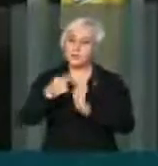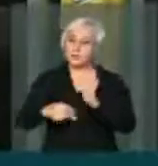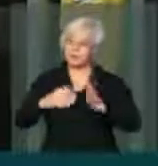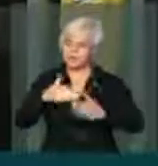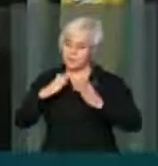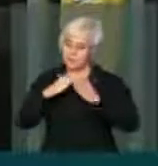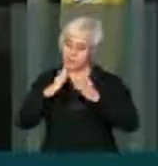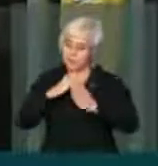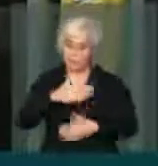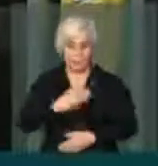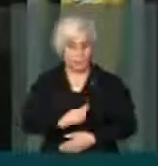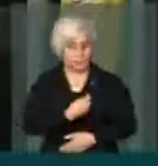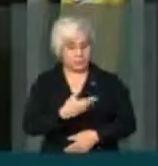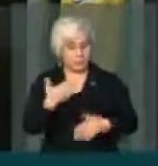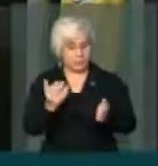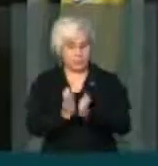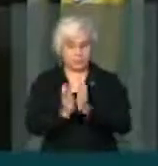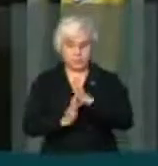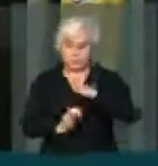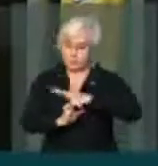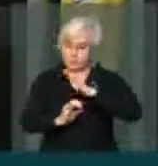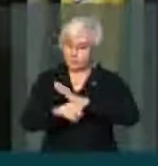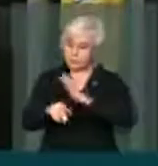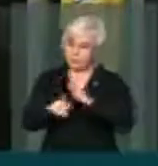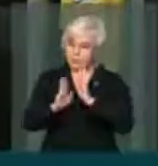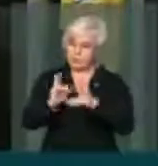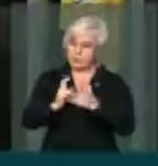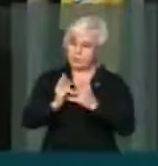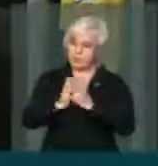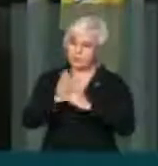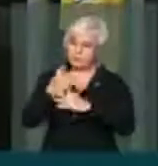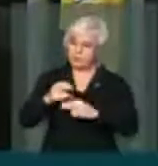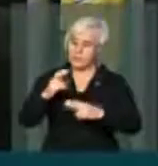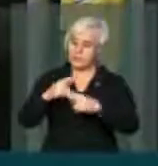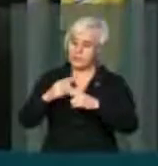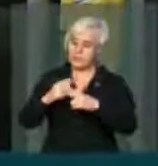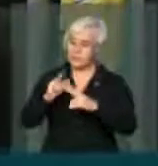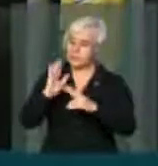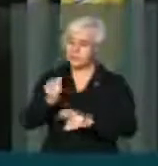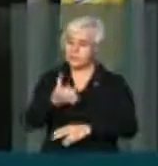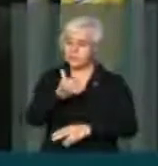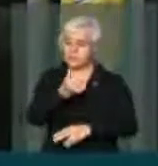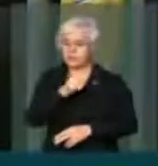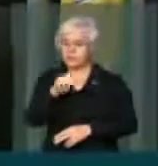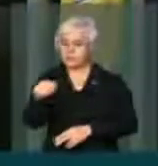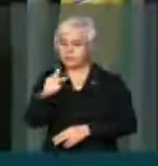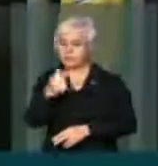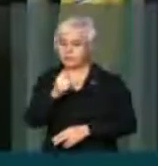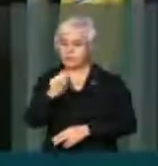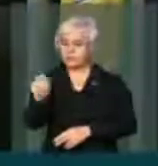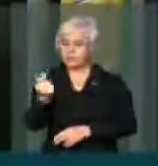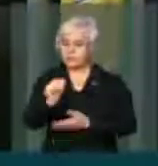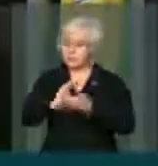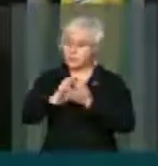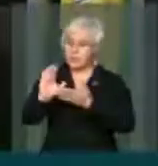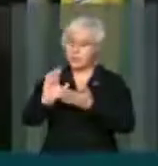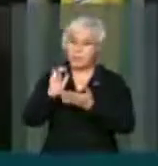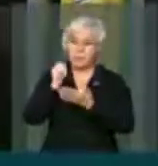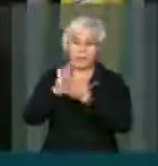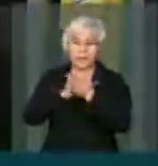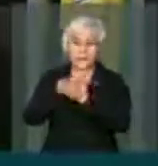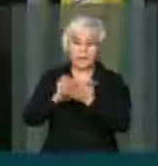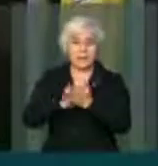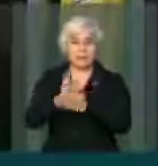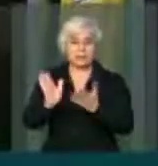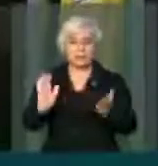Essas empresas, as gericadas pela Caixa Econômica, estão há sete, oito meses sem receber o repasse da minha casa, a minha vida.